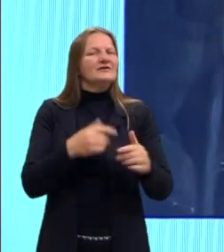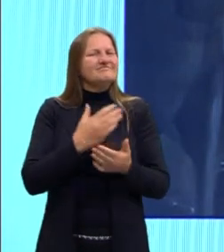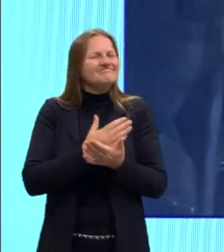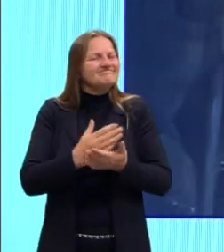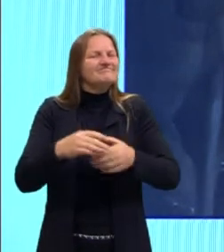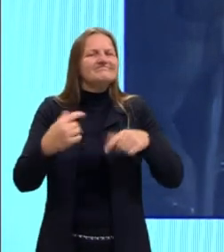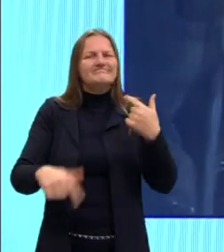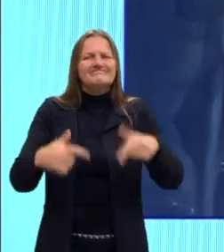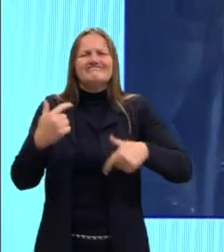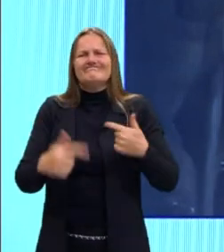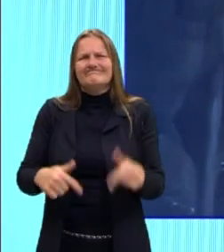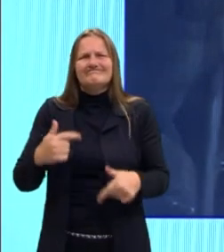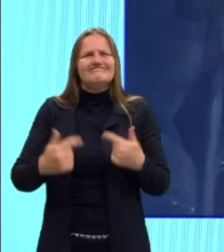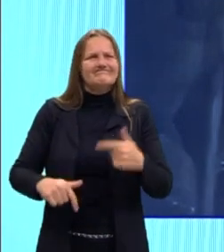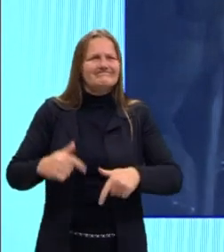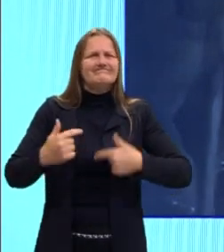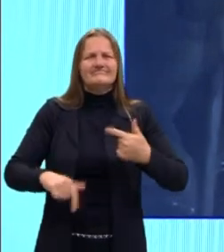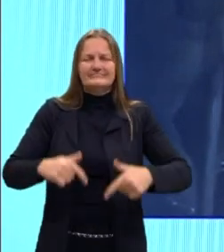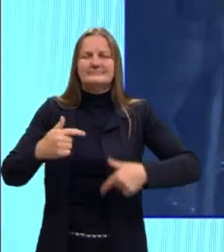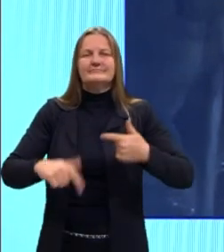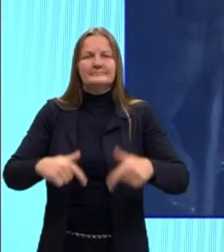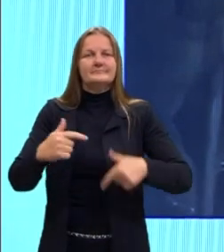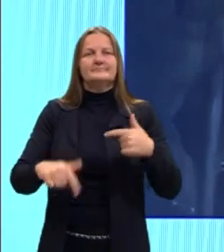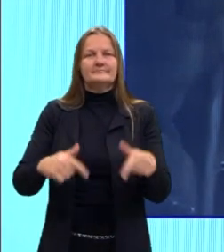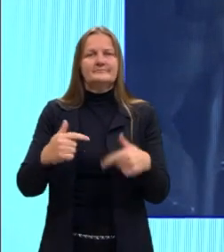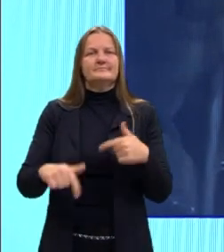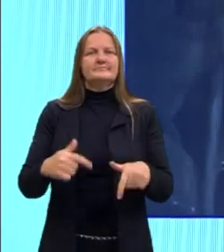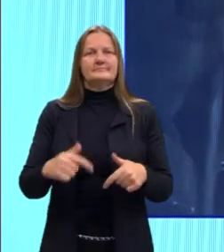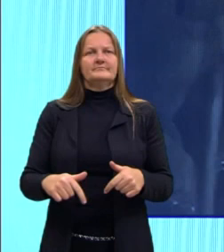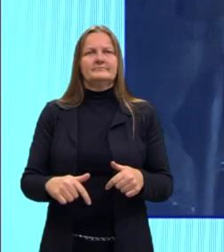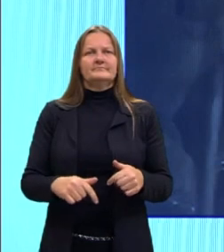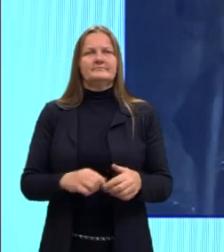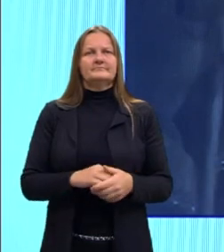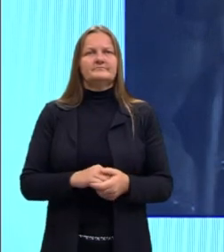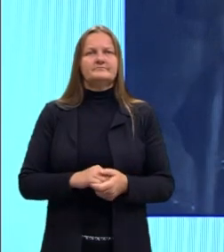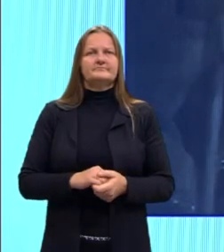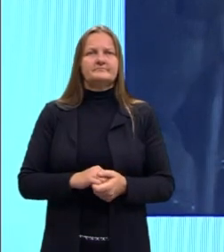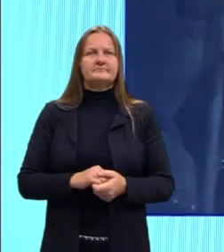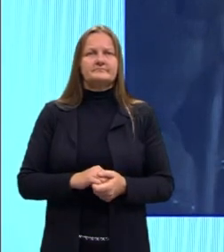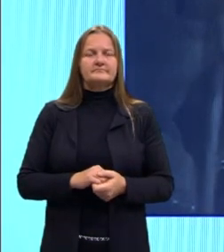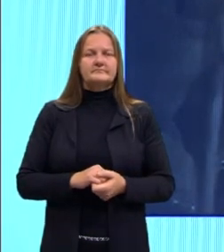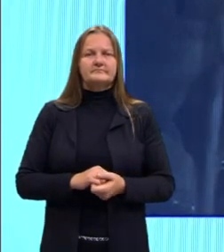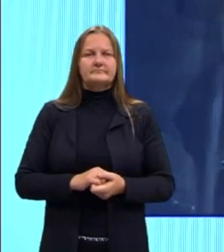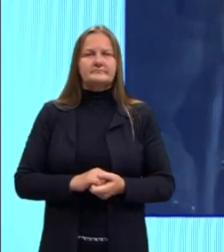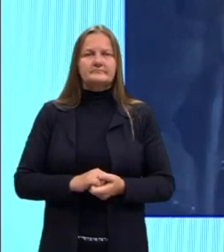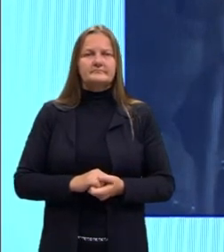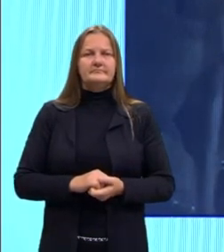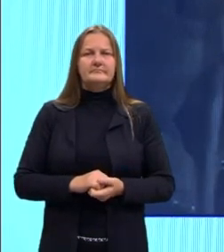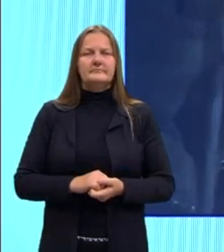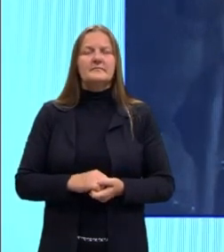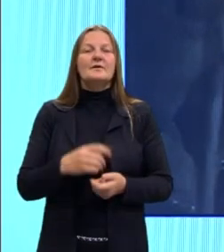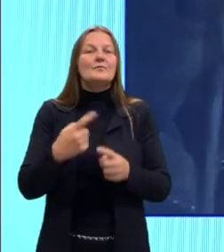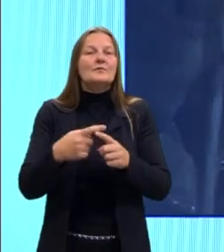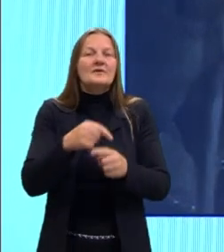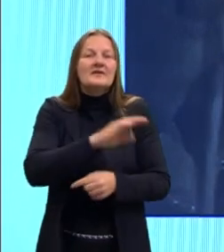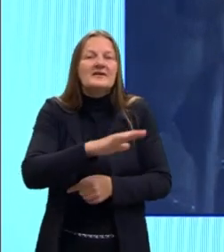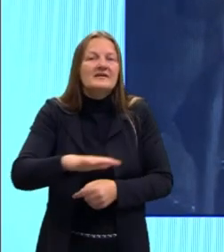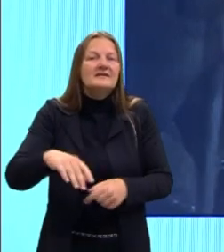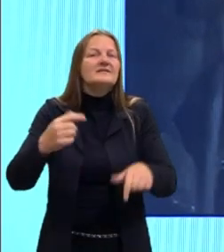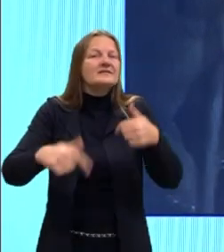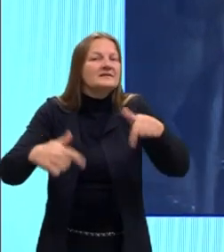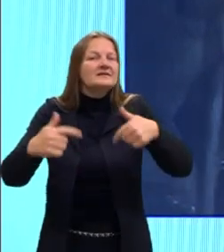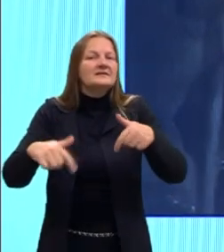trabalhadores, né? Nós não tínhamos o advento de ser criança, né? Então,